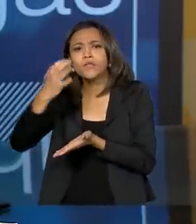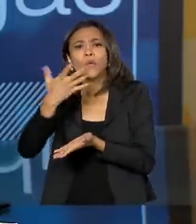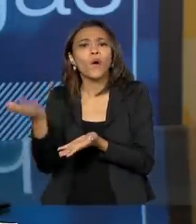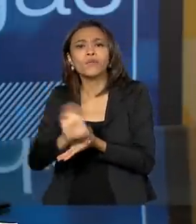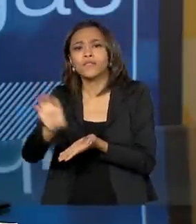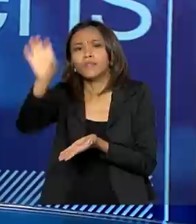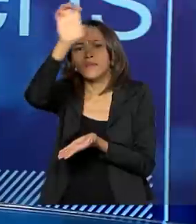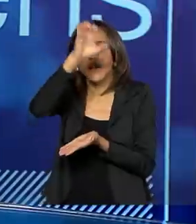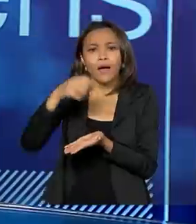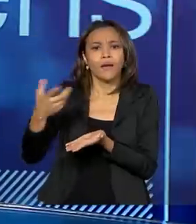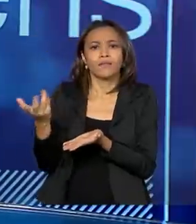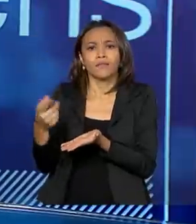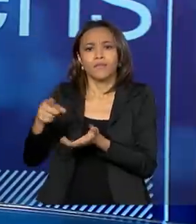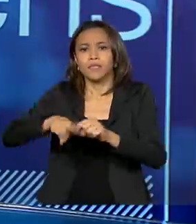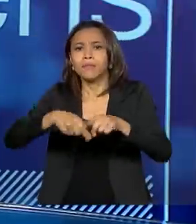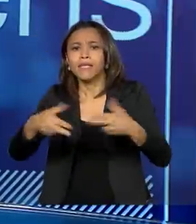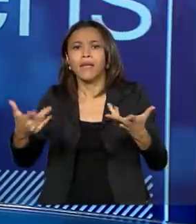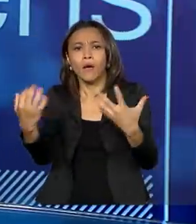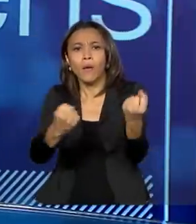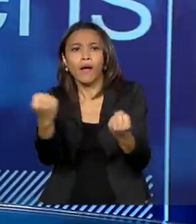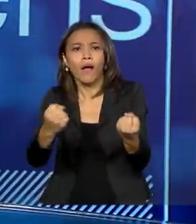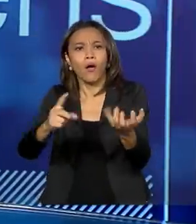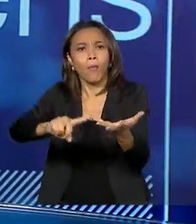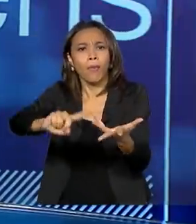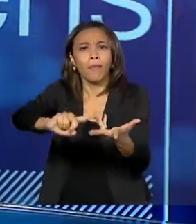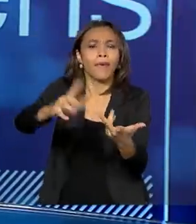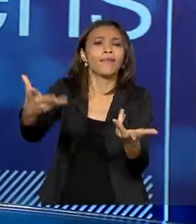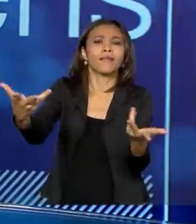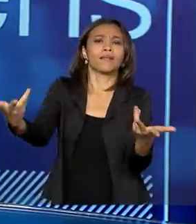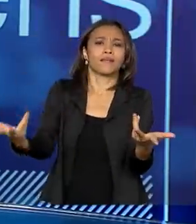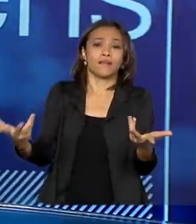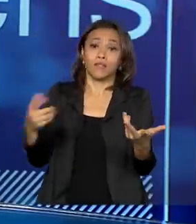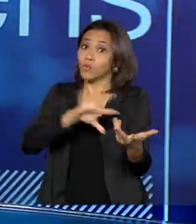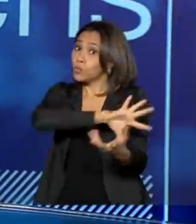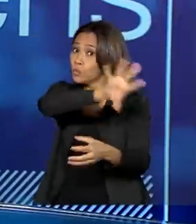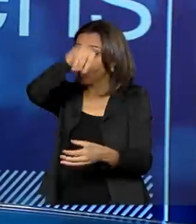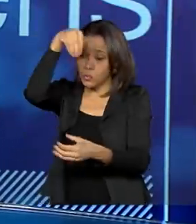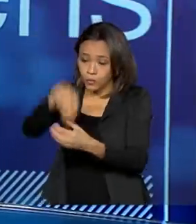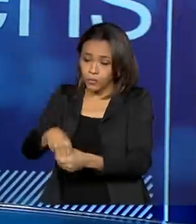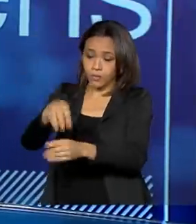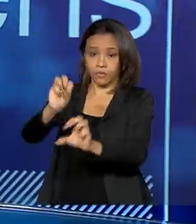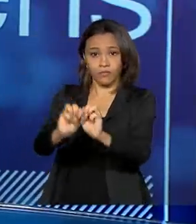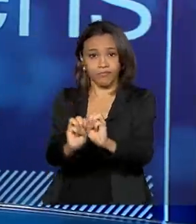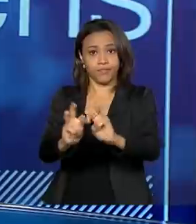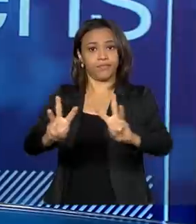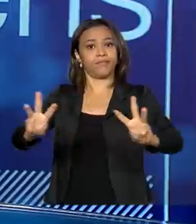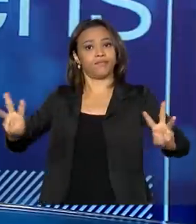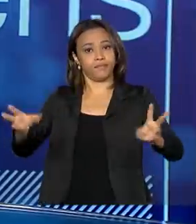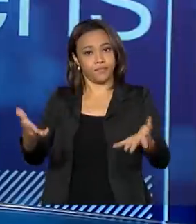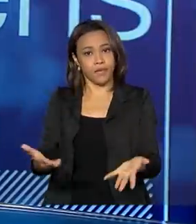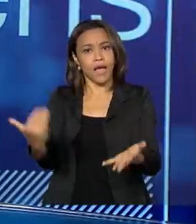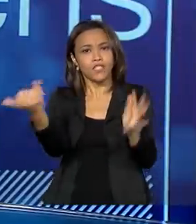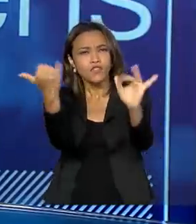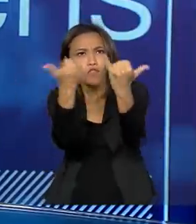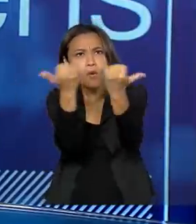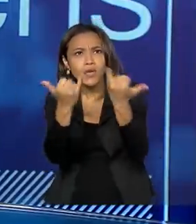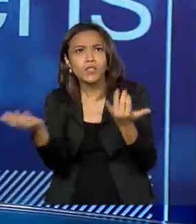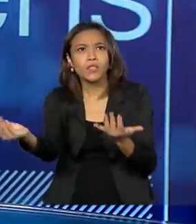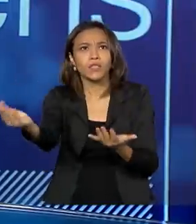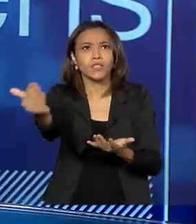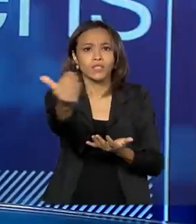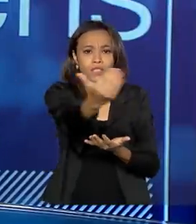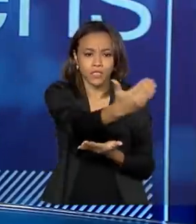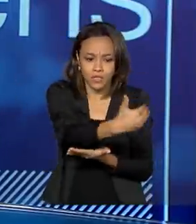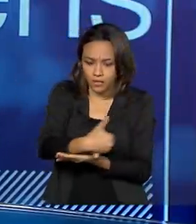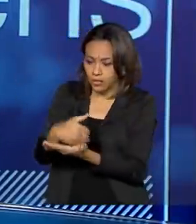informações com os dados daquele veículo. Então isso é feito tudo via internet, esses elementos já chegam para nós e nós já